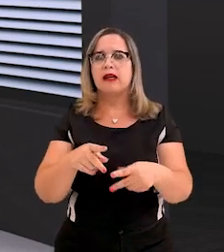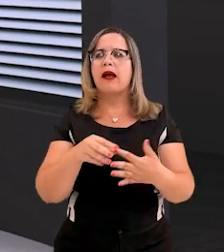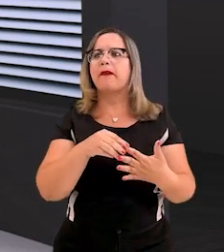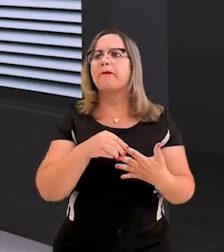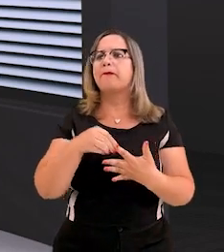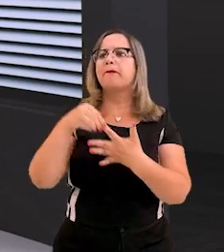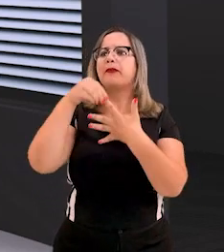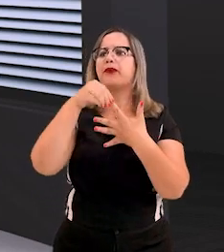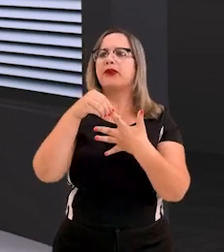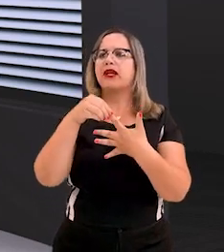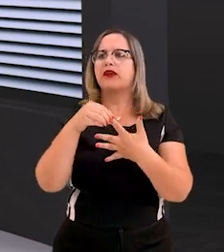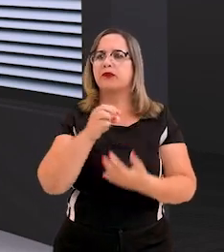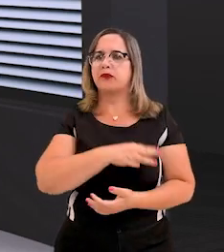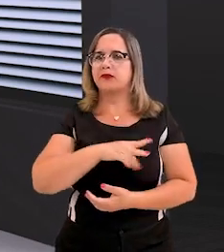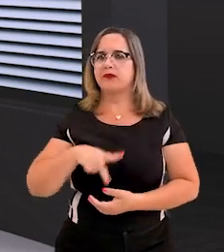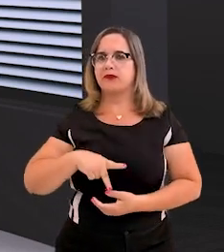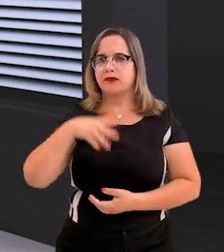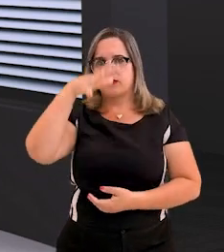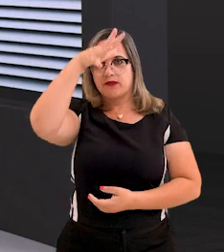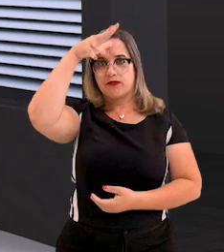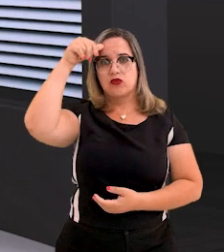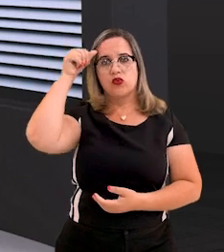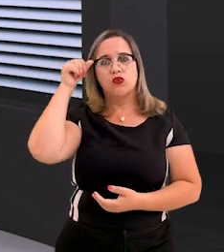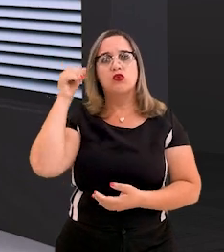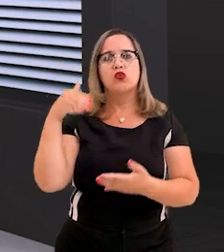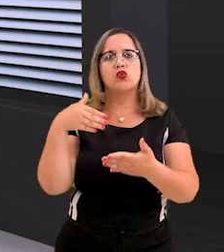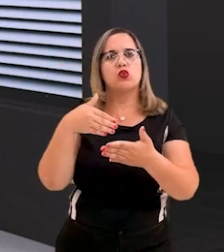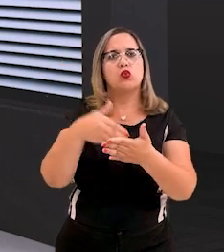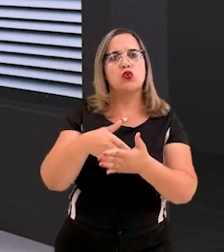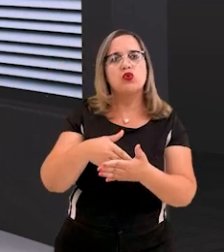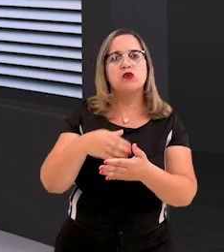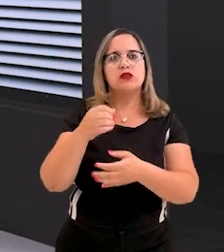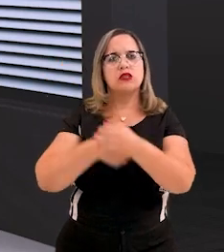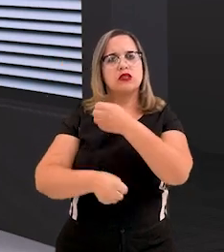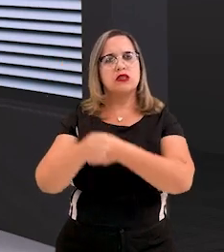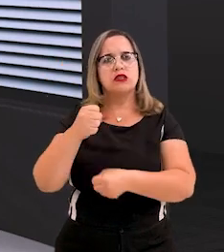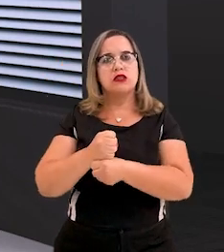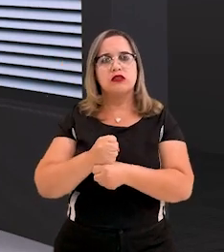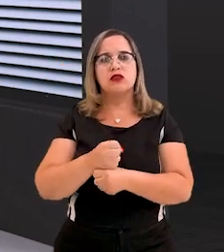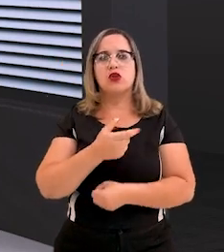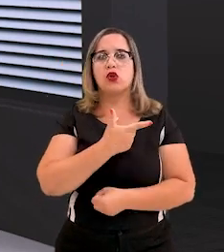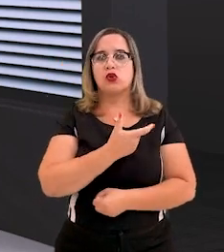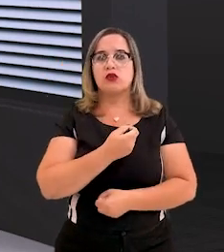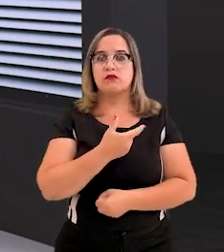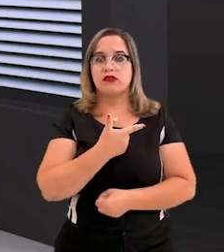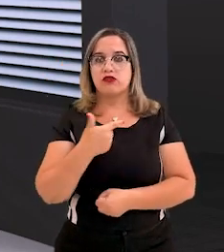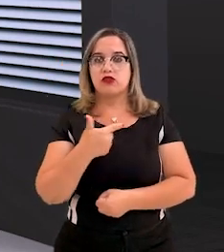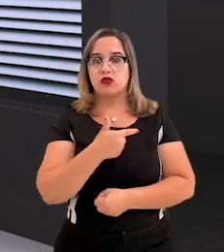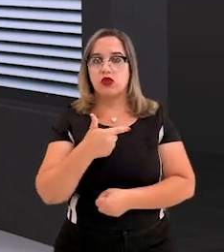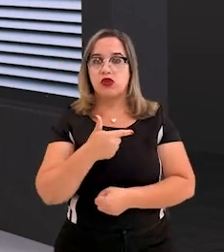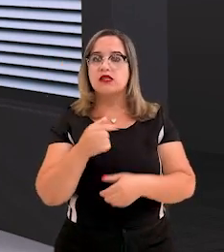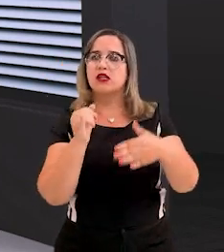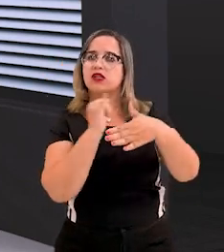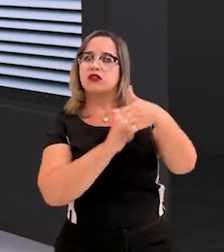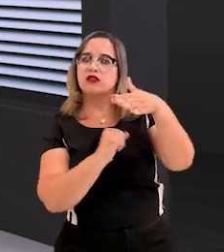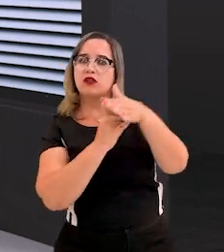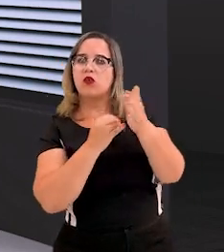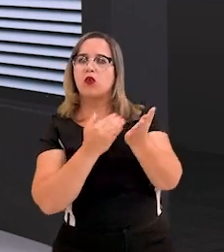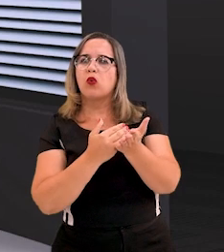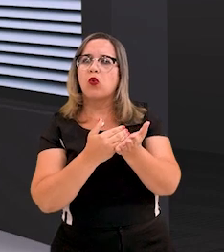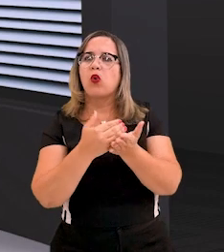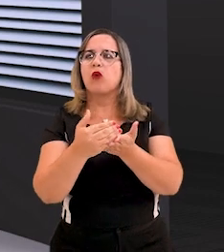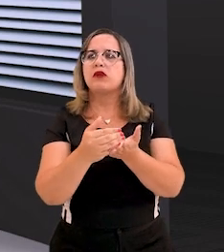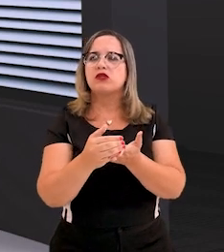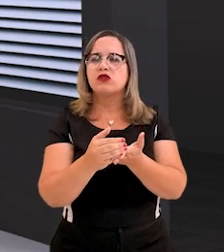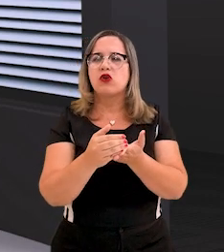uma das prioridades do Ministério Público de Mato Grosso nos últimos anos, em 2022, a instituição iniciou